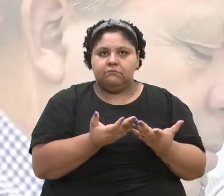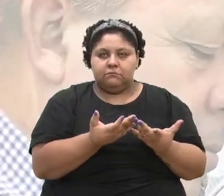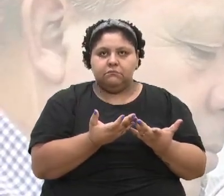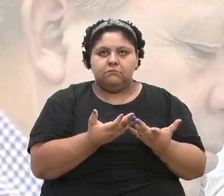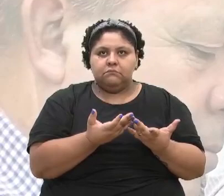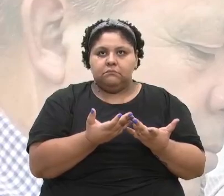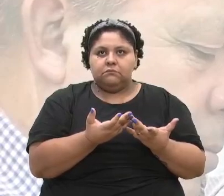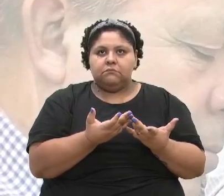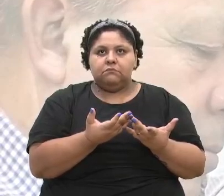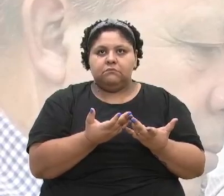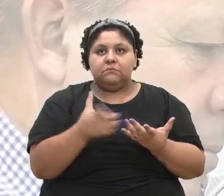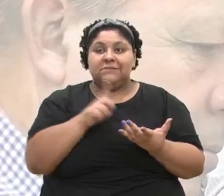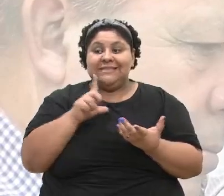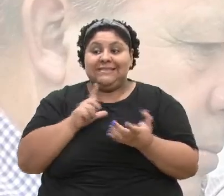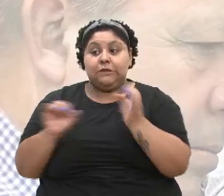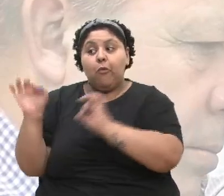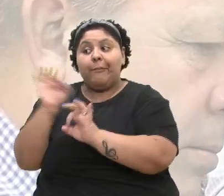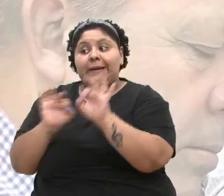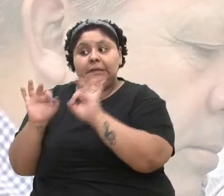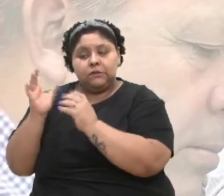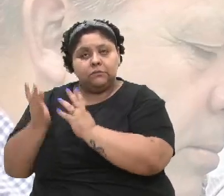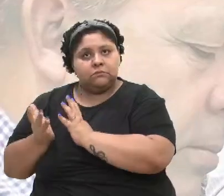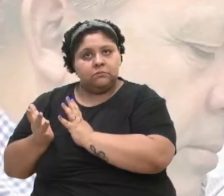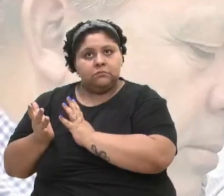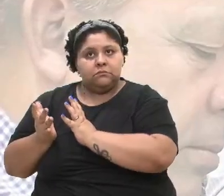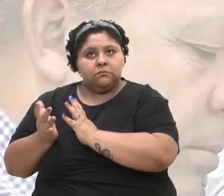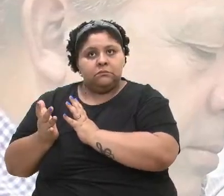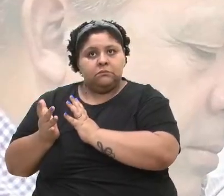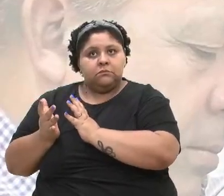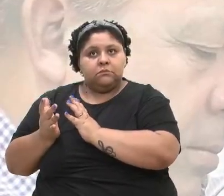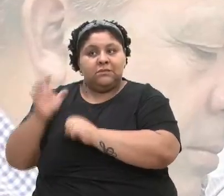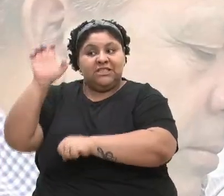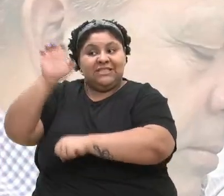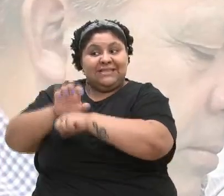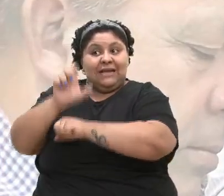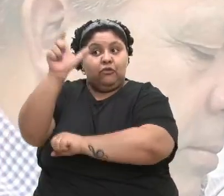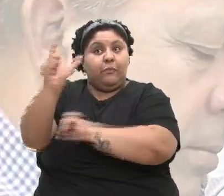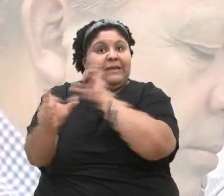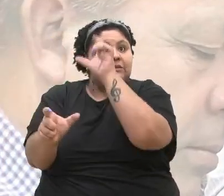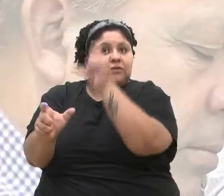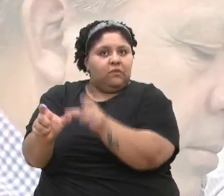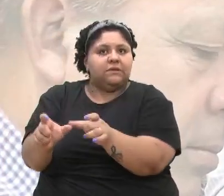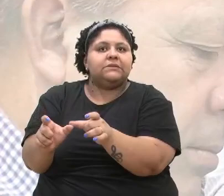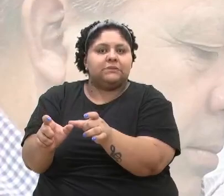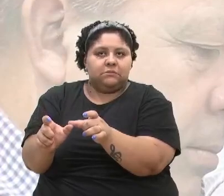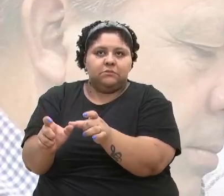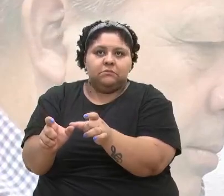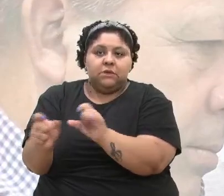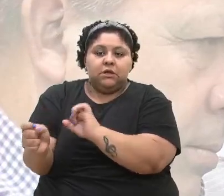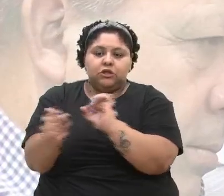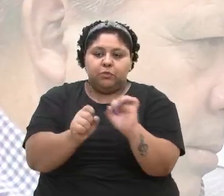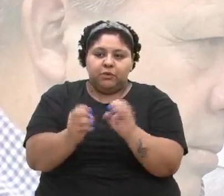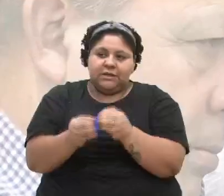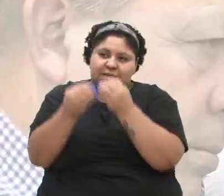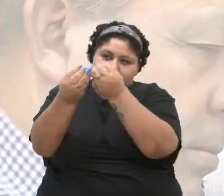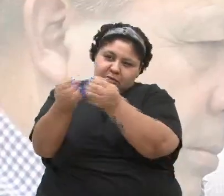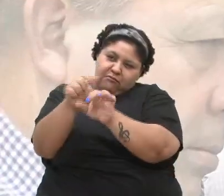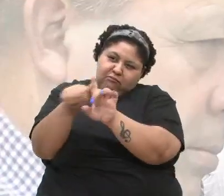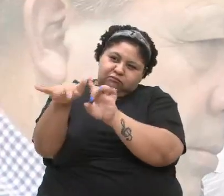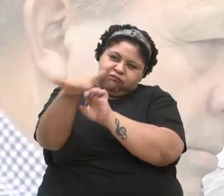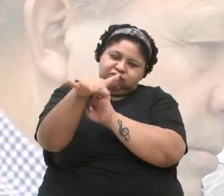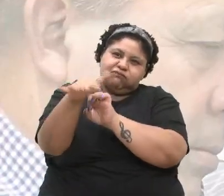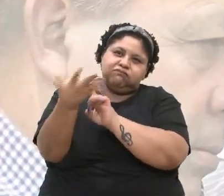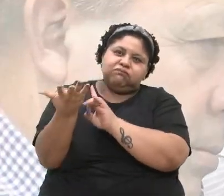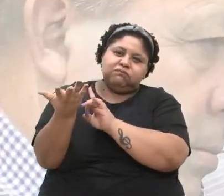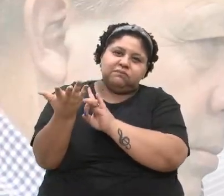Tem que ser o plano de Estado, de pessoas. De poder entregar uma sociedade, de